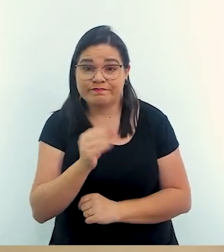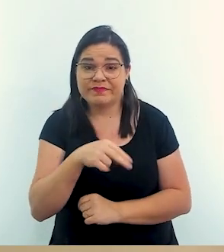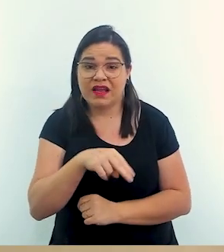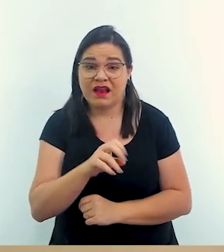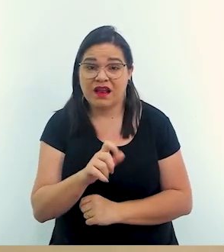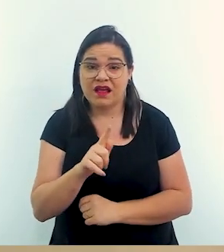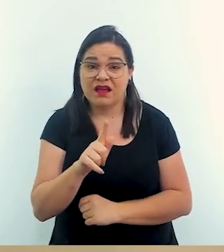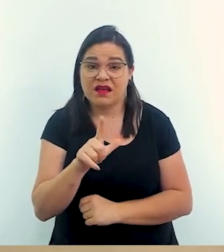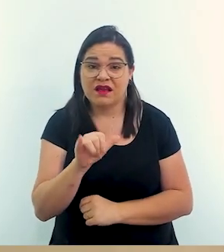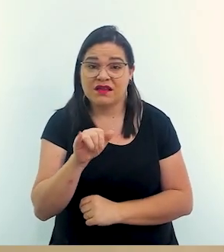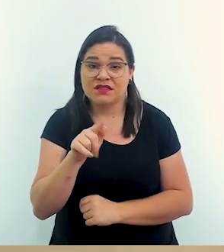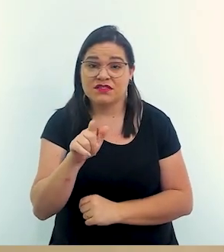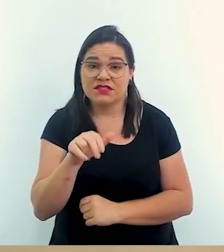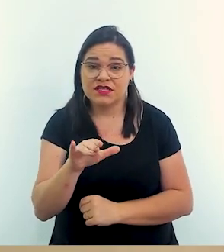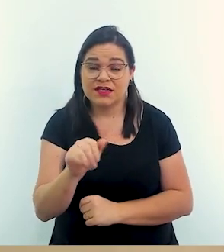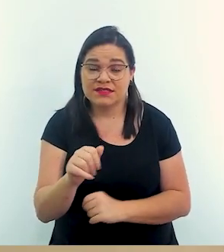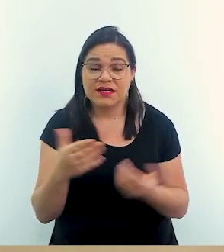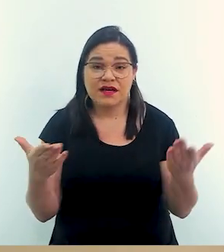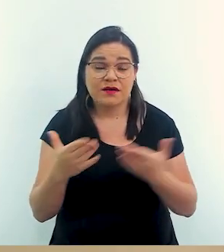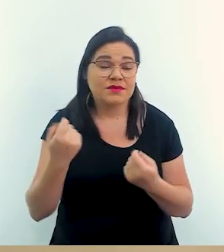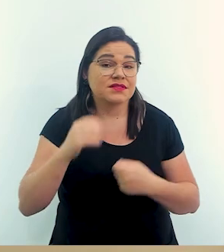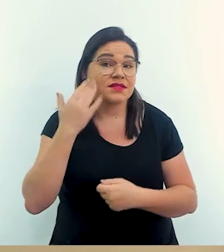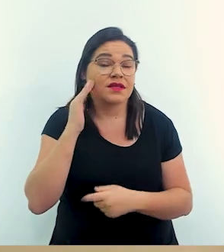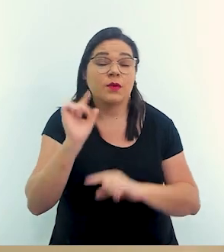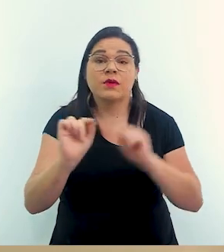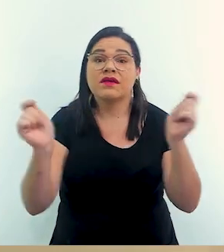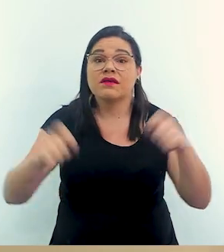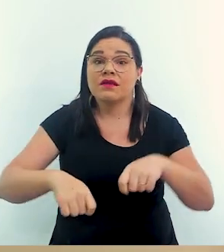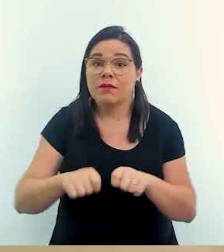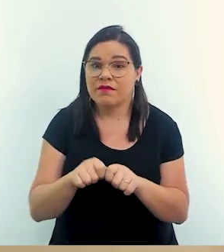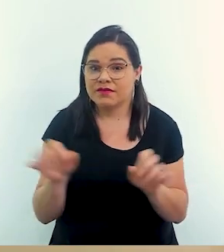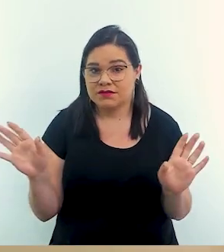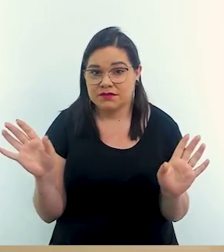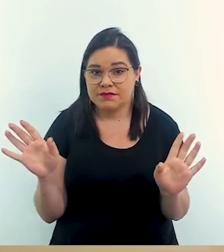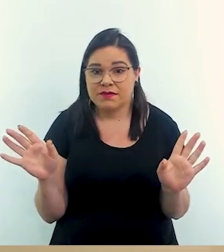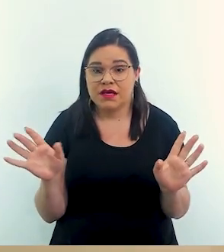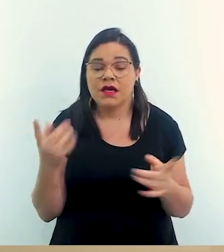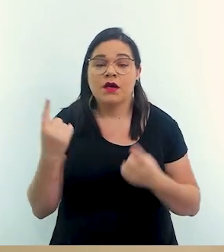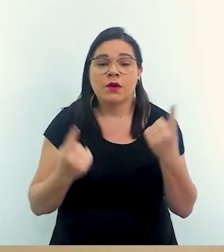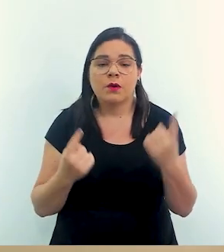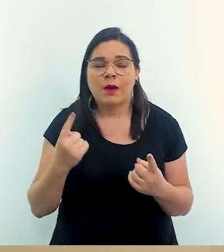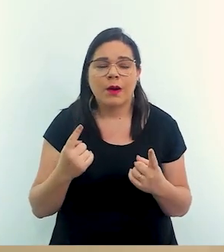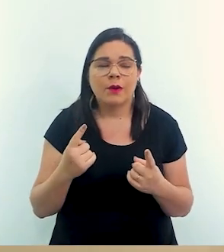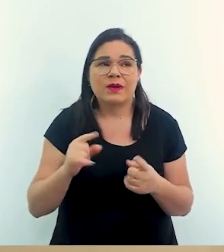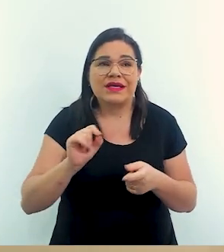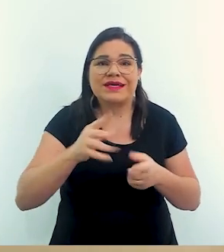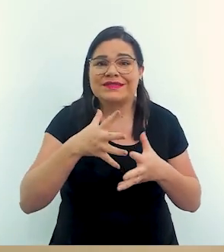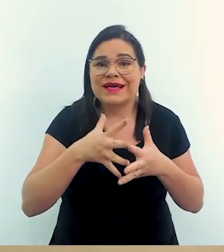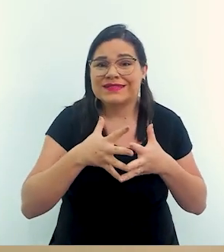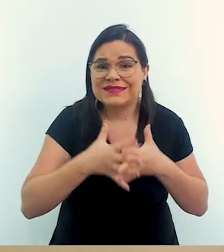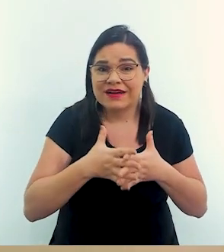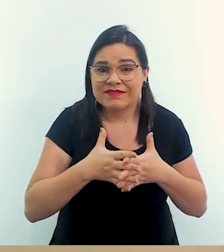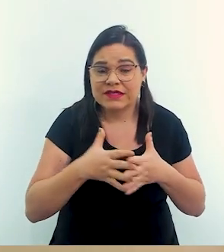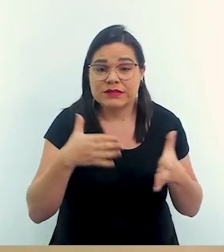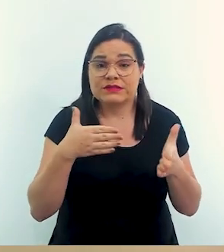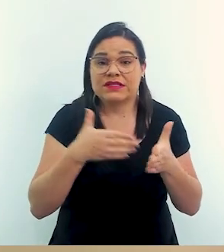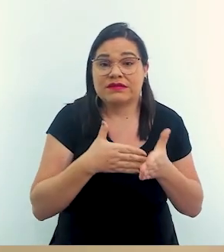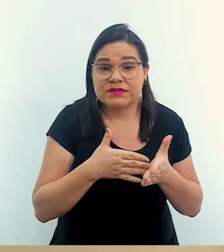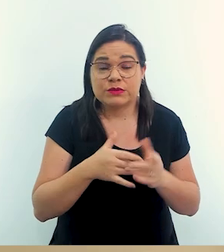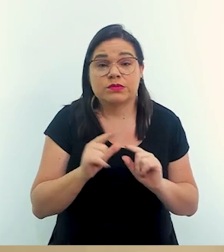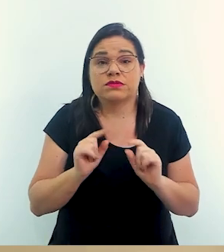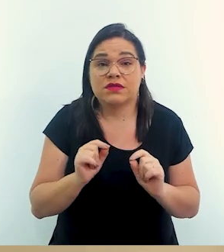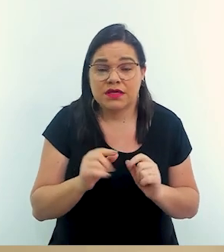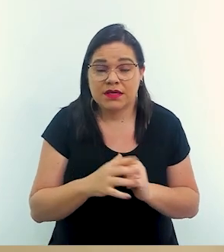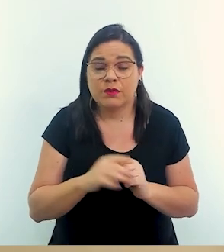mas agora também a gente precisa entender o que dá para fazer. Então, assim, quais são essas amarras, o que a gente faz a respeito